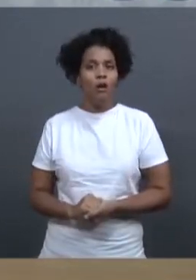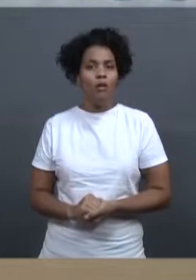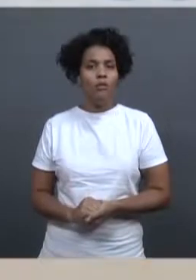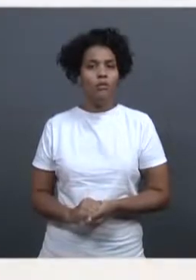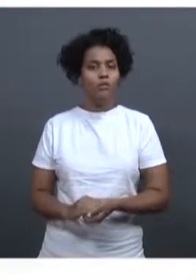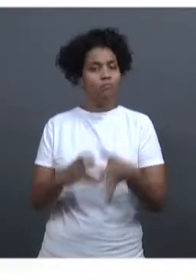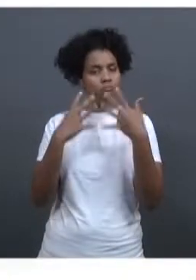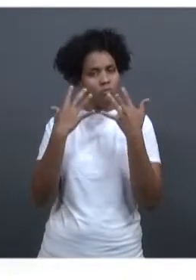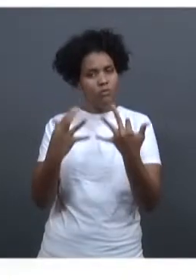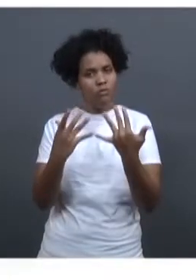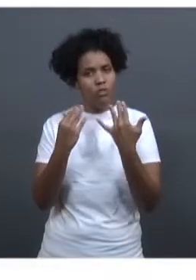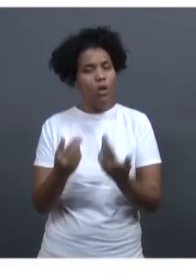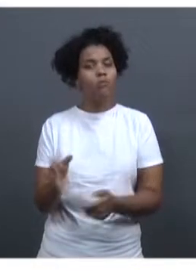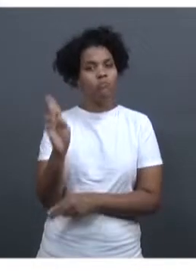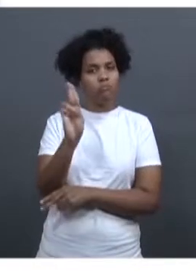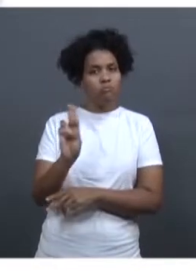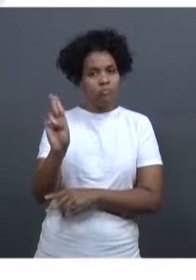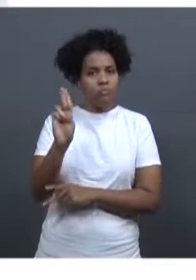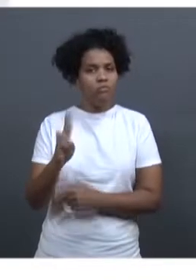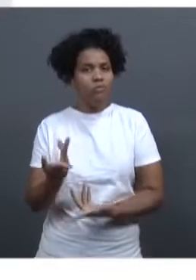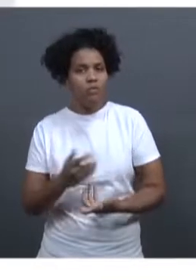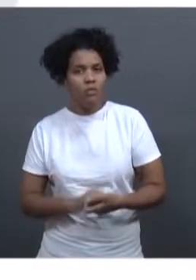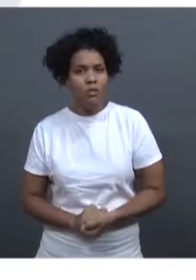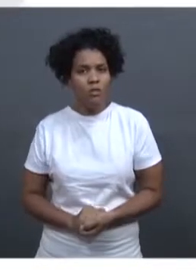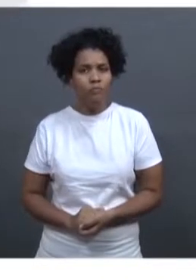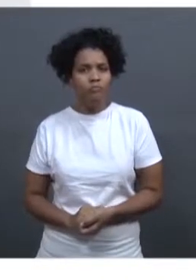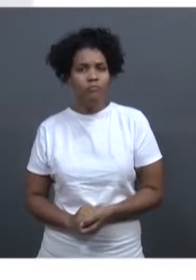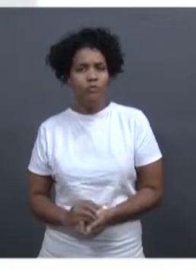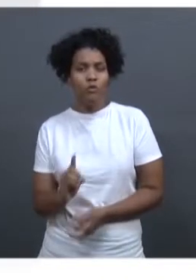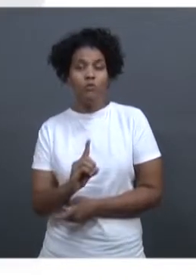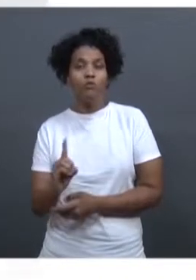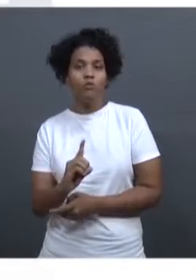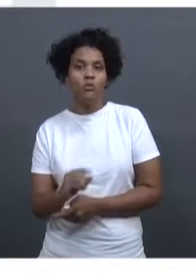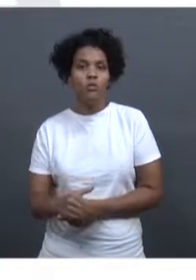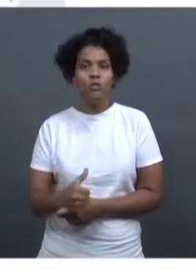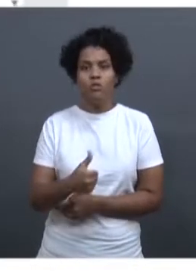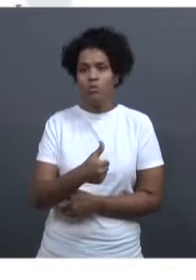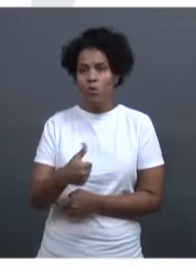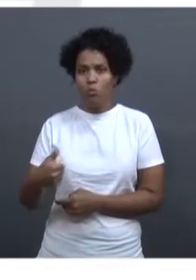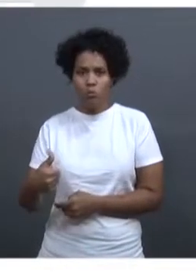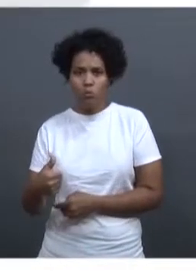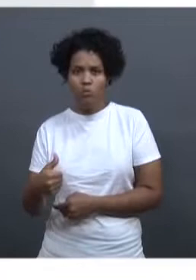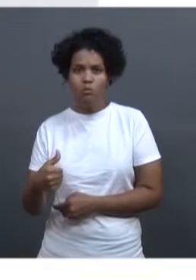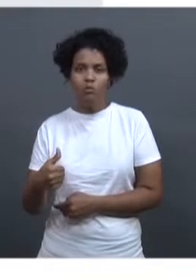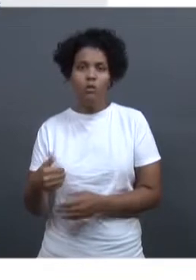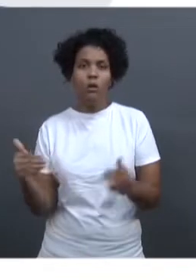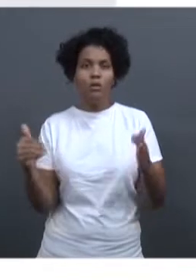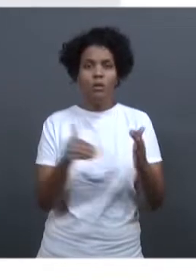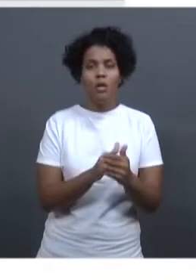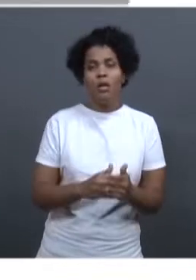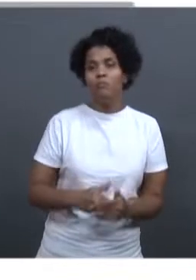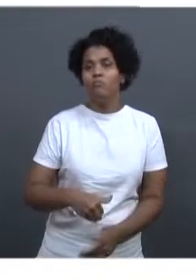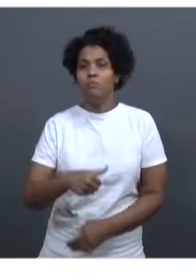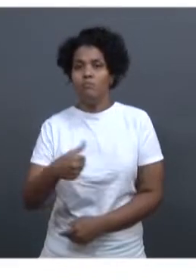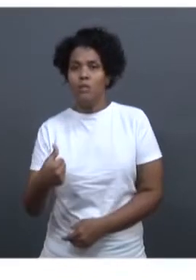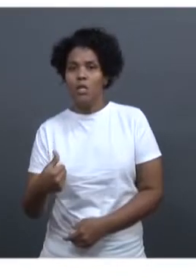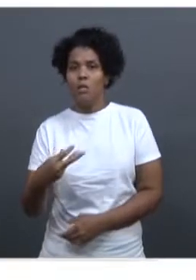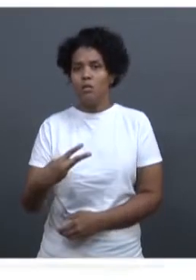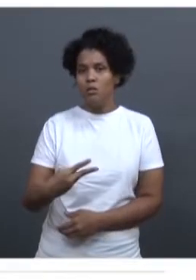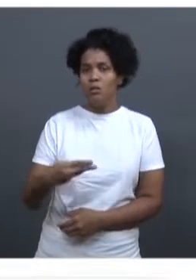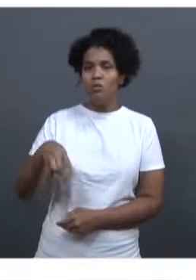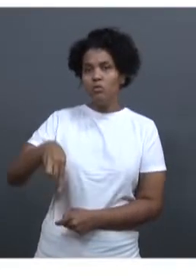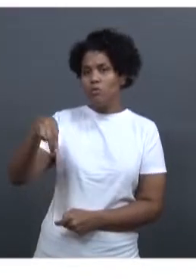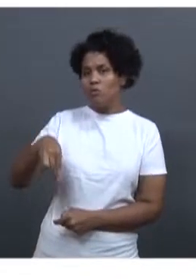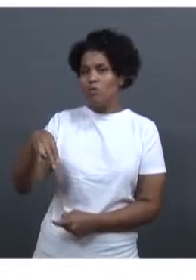toda a nossa universidade. Vai ocorrer na data de 11 a 13 de novembro. A inscrição, ela poderá